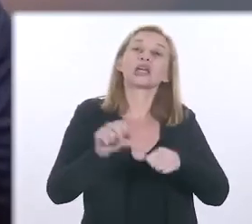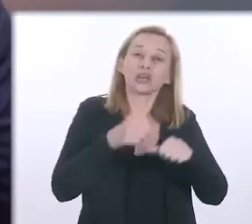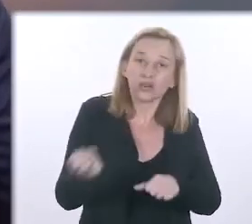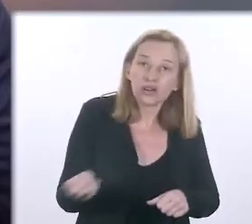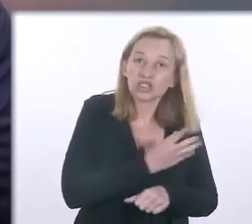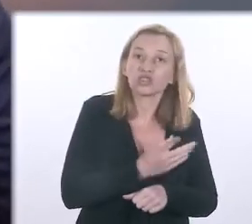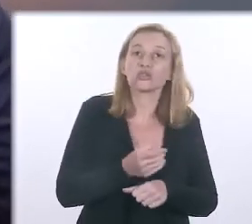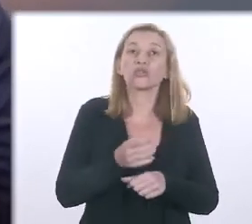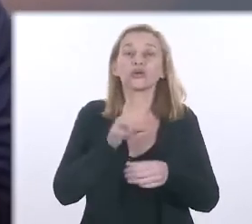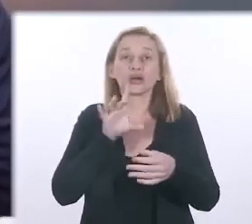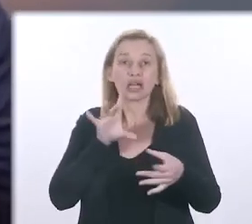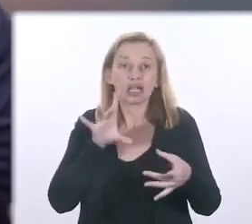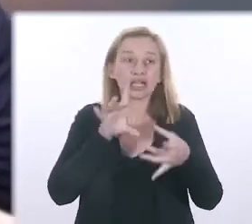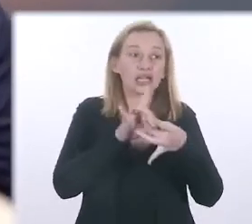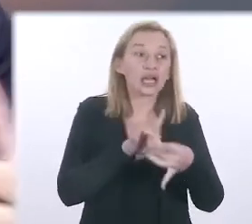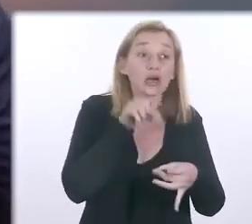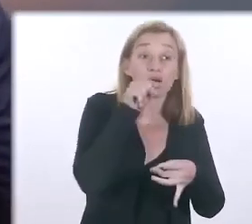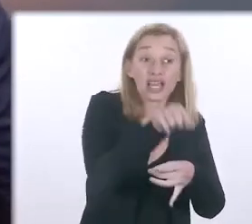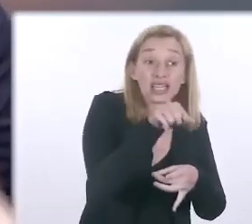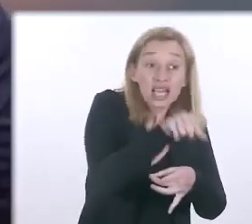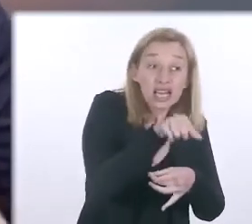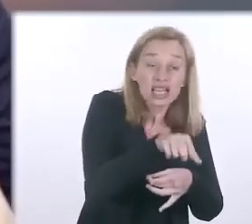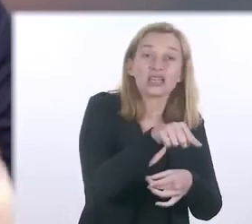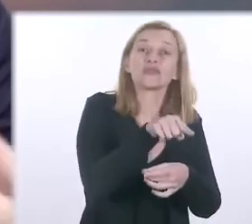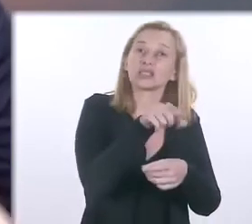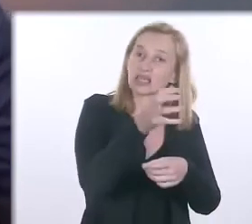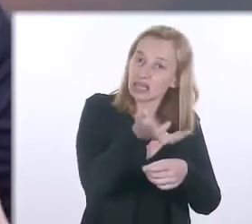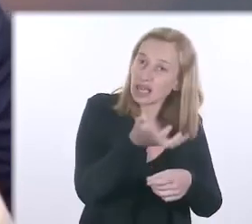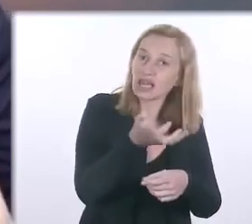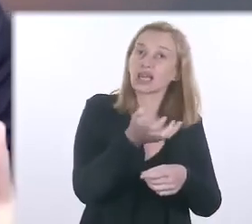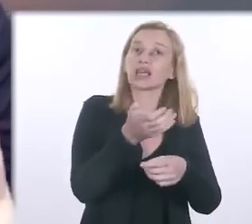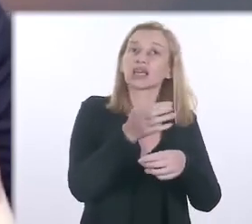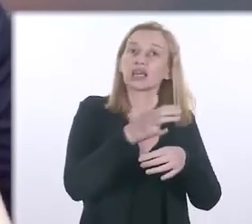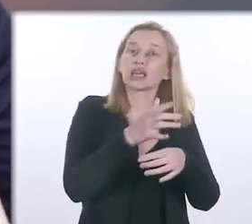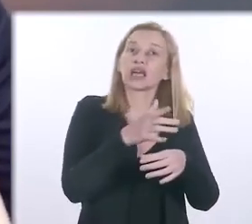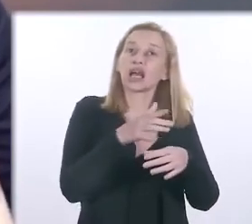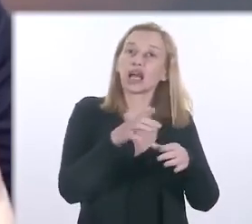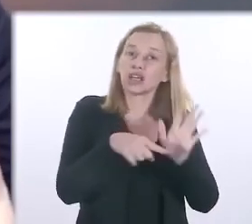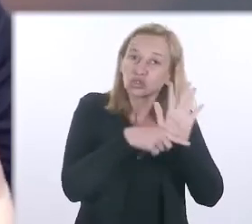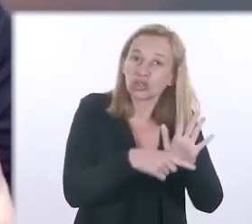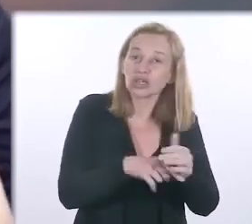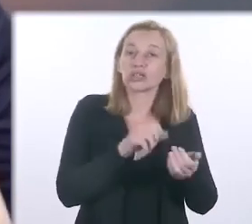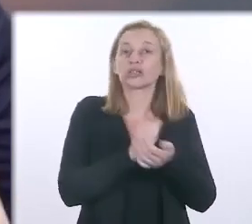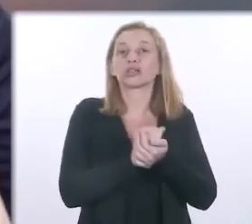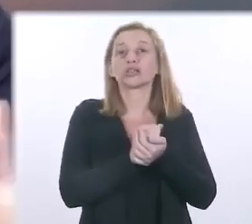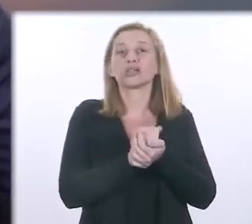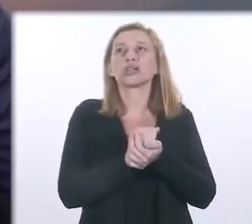essa proteína e fazer com que essa proteína interaja com aquele alvo que você, então, gostaria que interagisse.